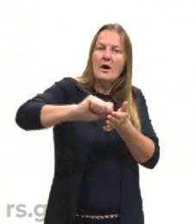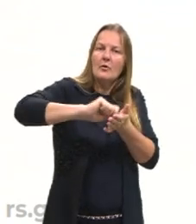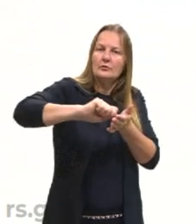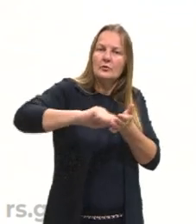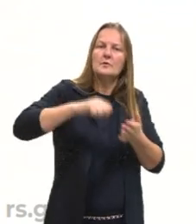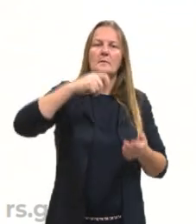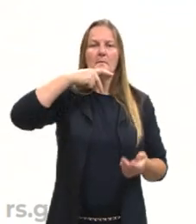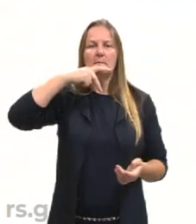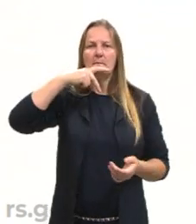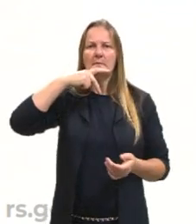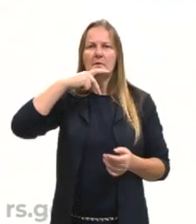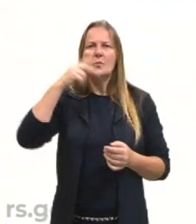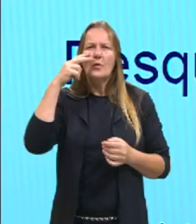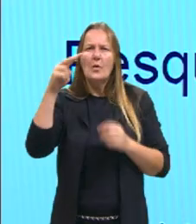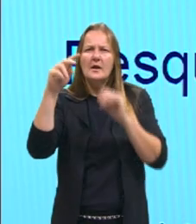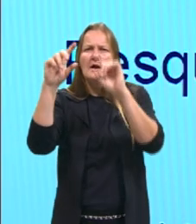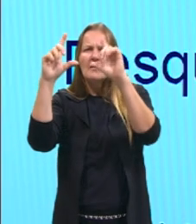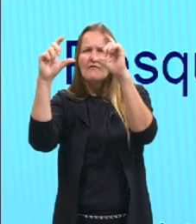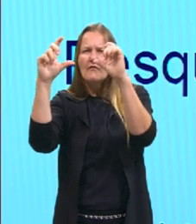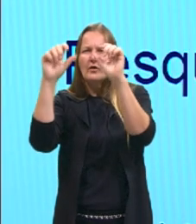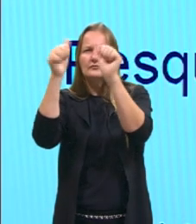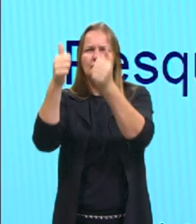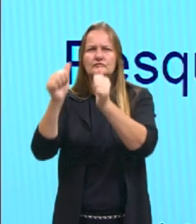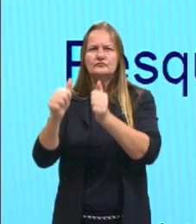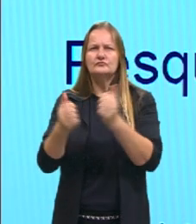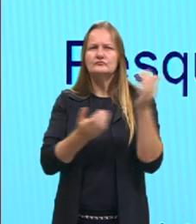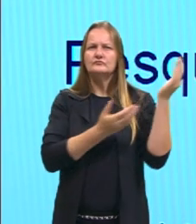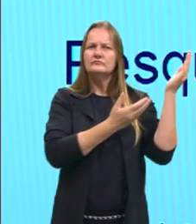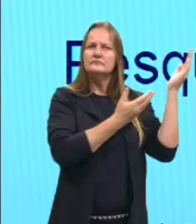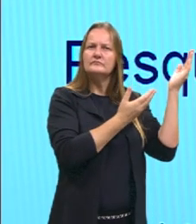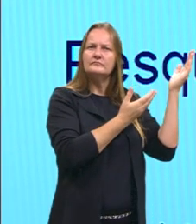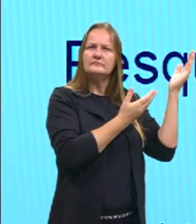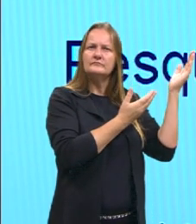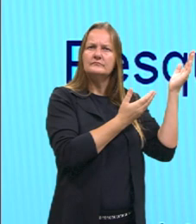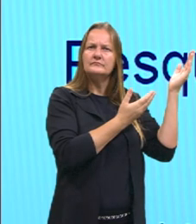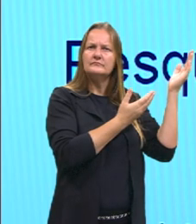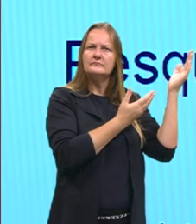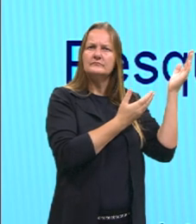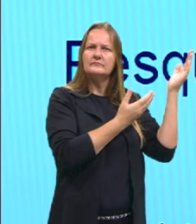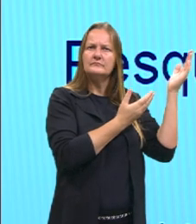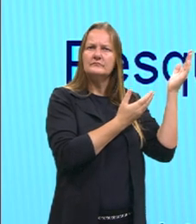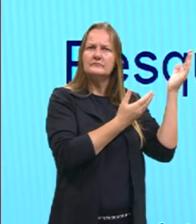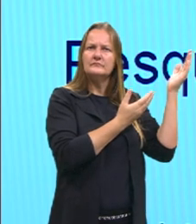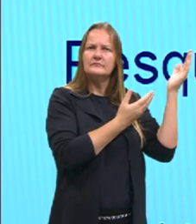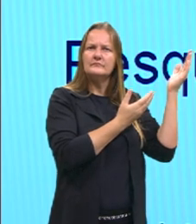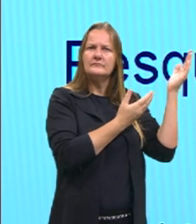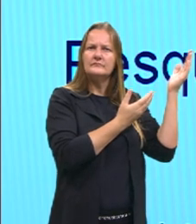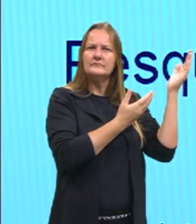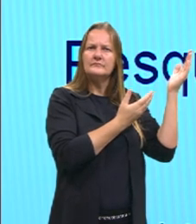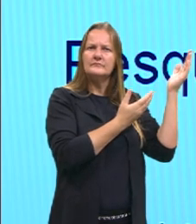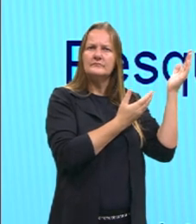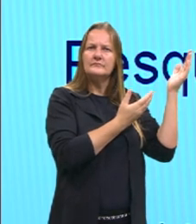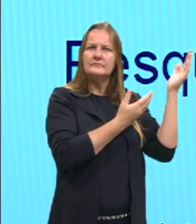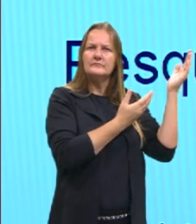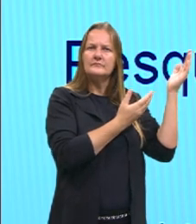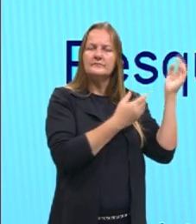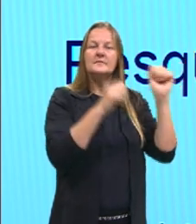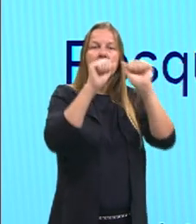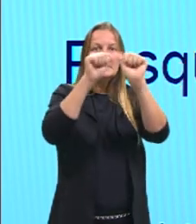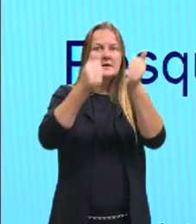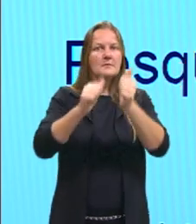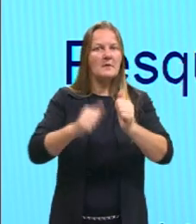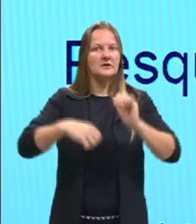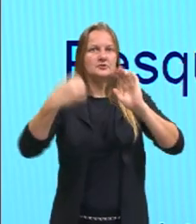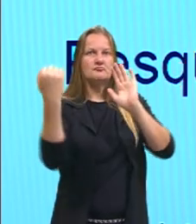Marquem essa imagem aqui do Platão, ele está com o dedo levantado para cima. Essa é uma imagem bem característica, bem